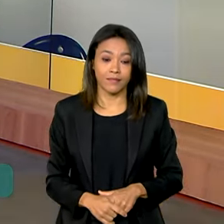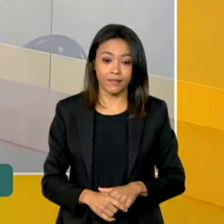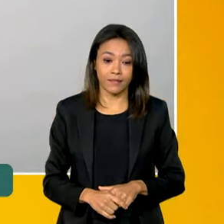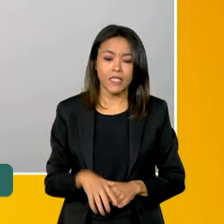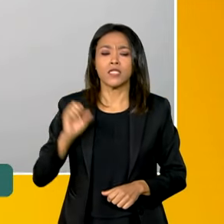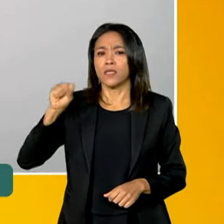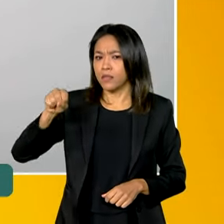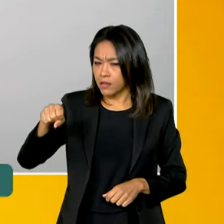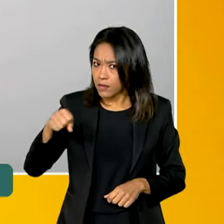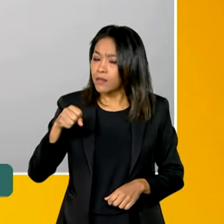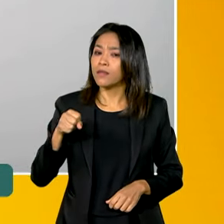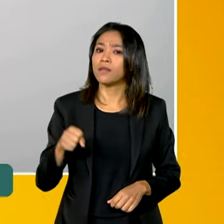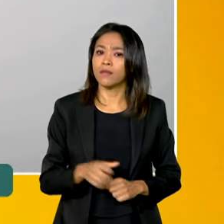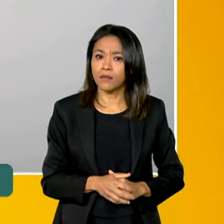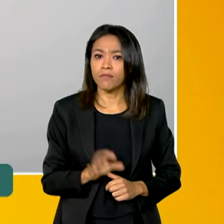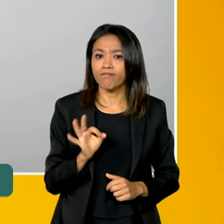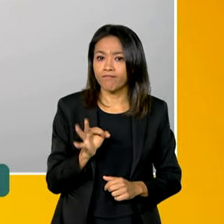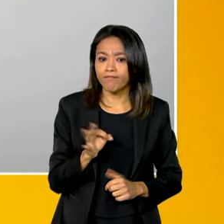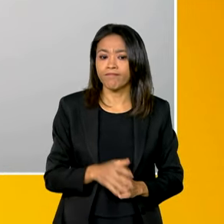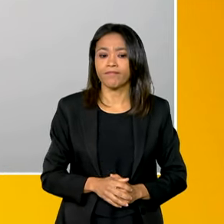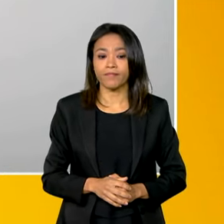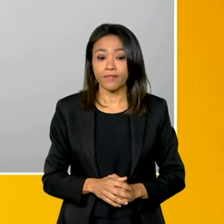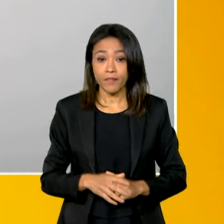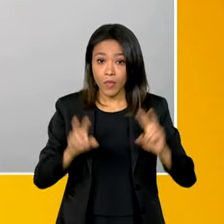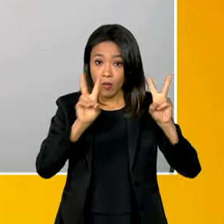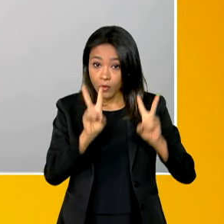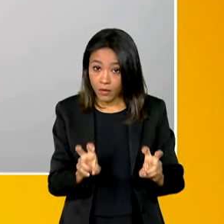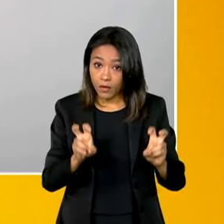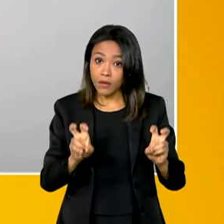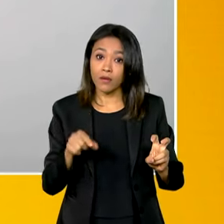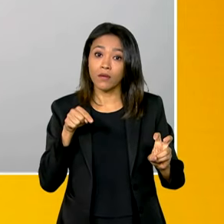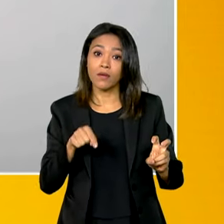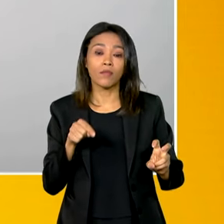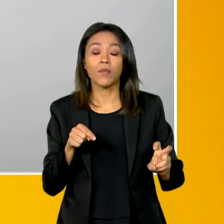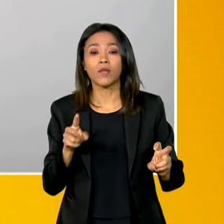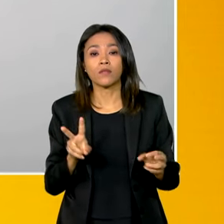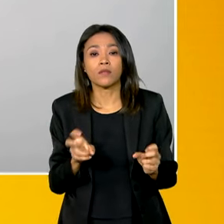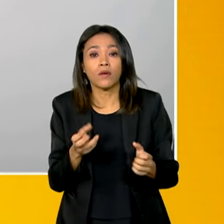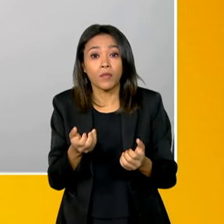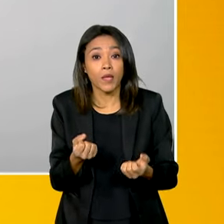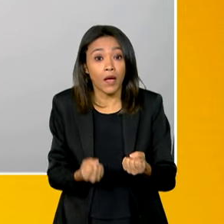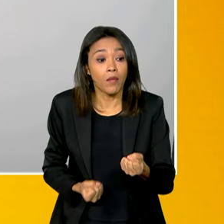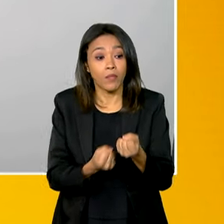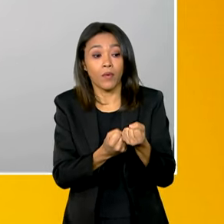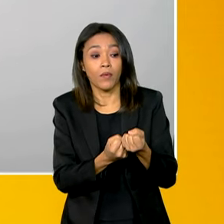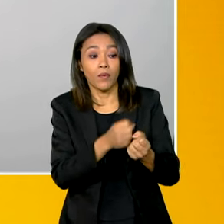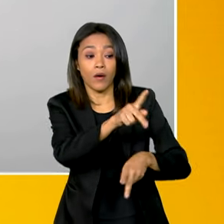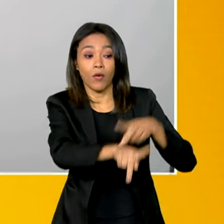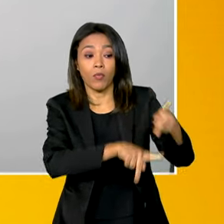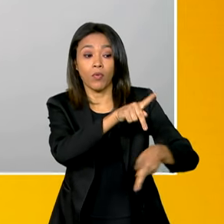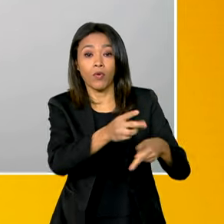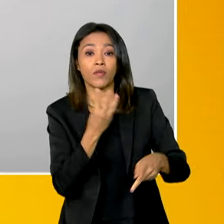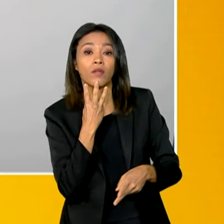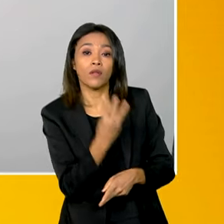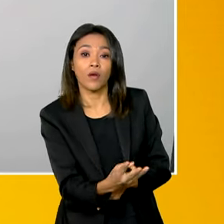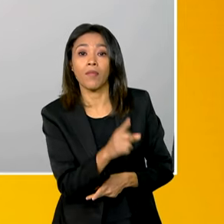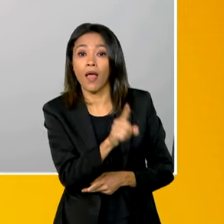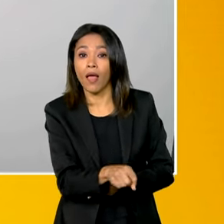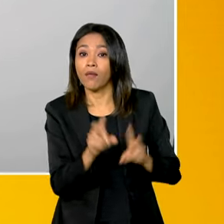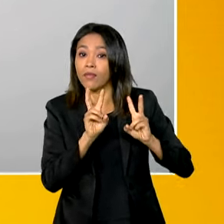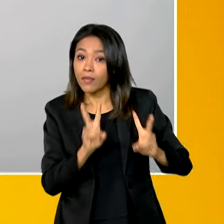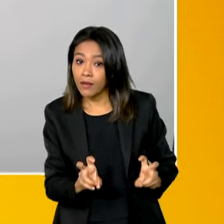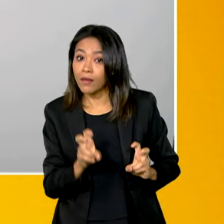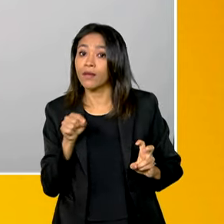Sim, com certeza. A pauta com relação à assistência ao povo e a anômia é uma pauta que é prioritária